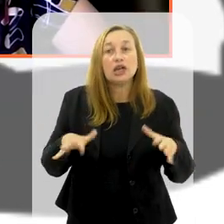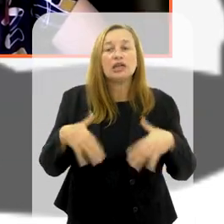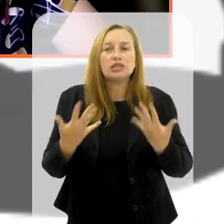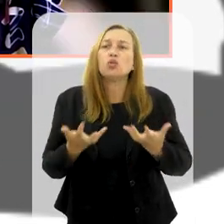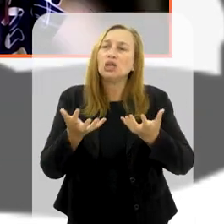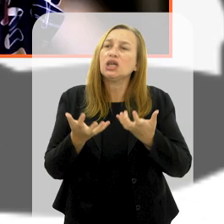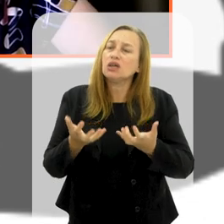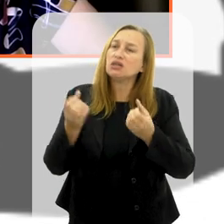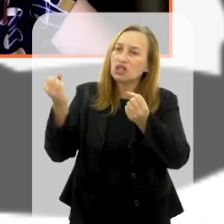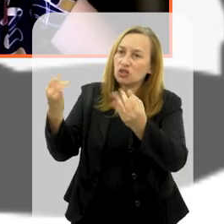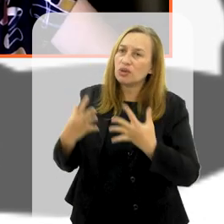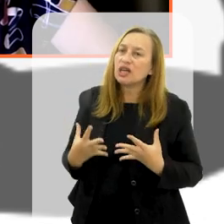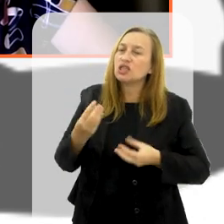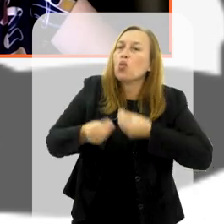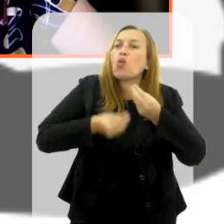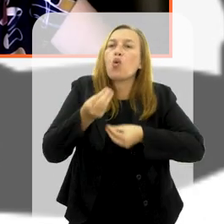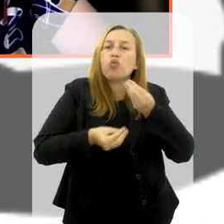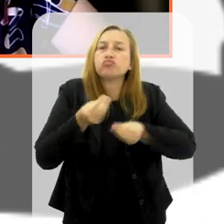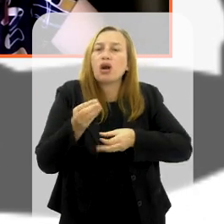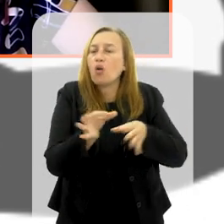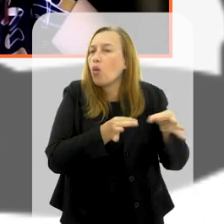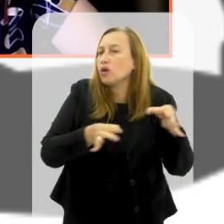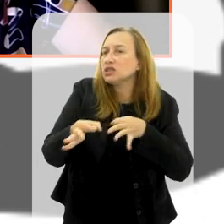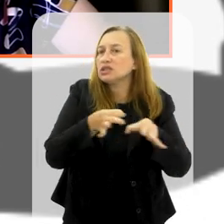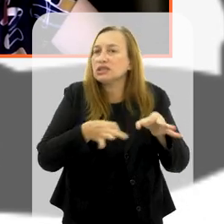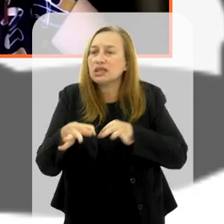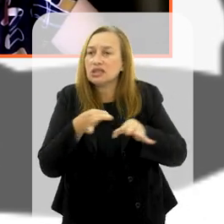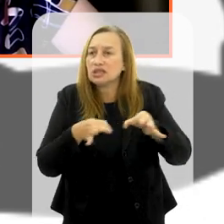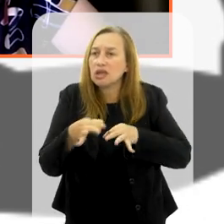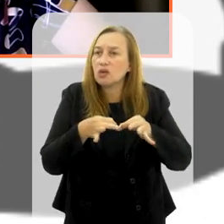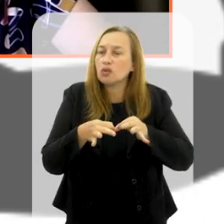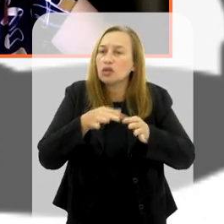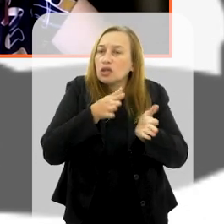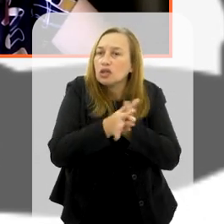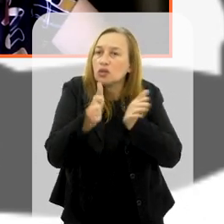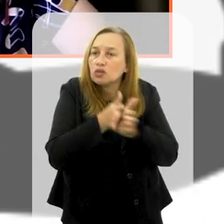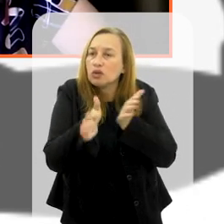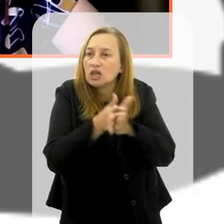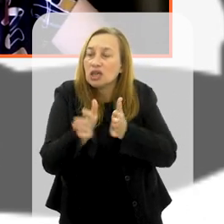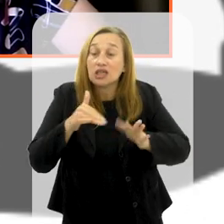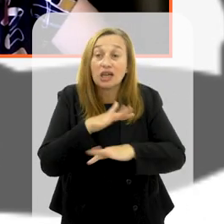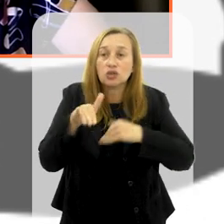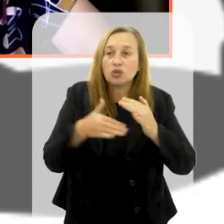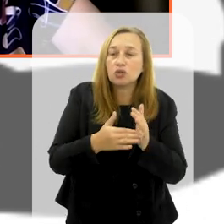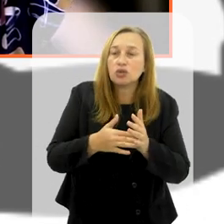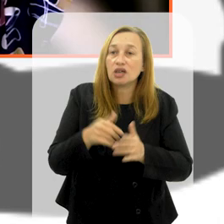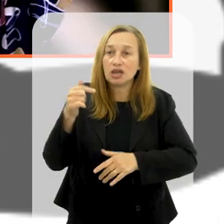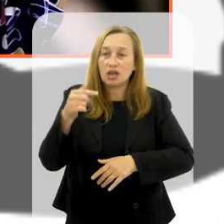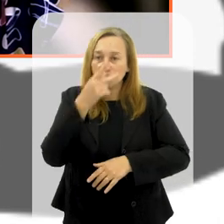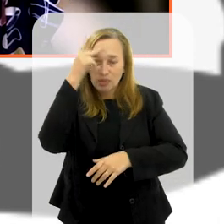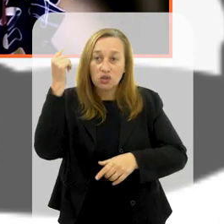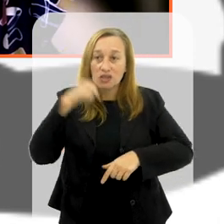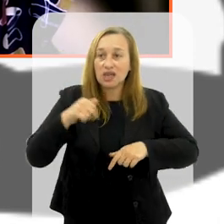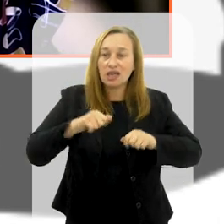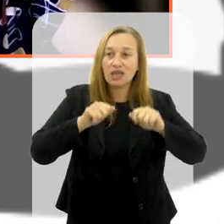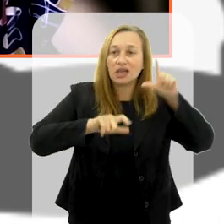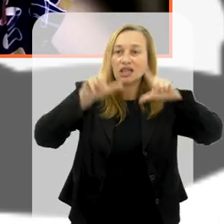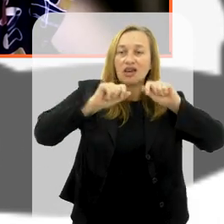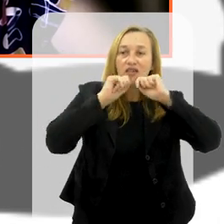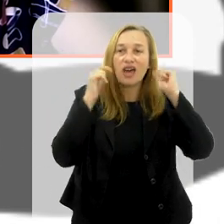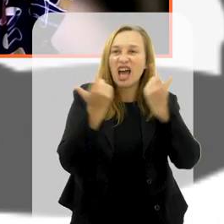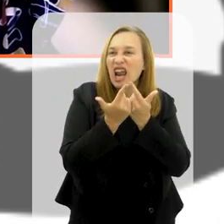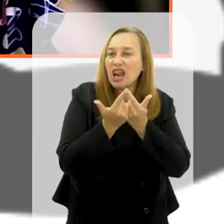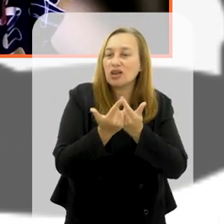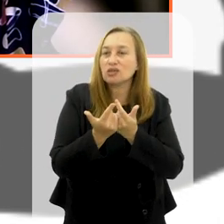grande. Então, queria saber como é que está a organização dessa publicação e está todo mundo aqui na TV